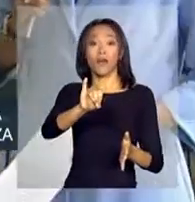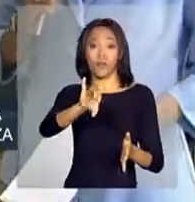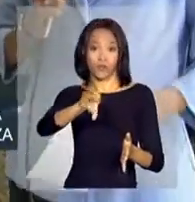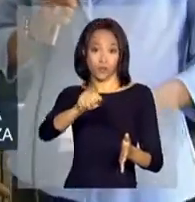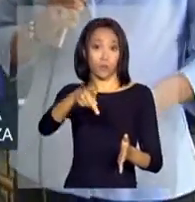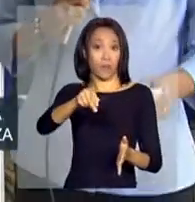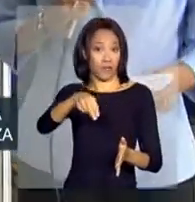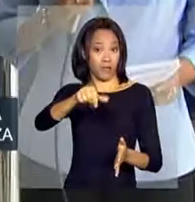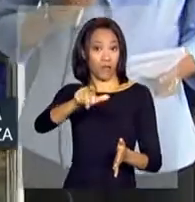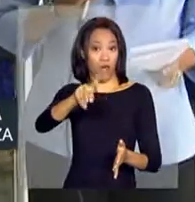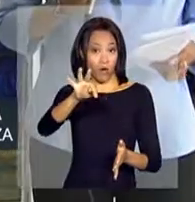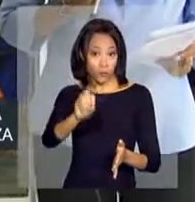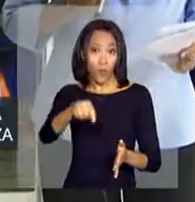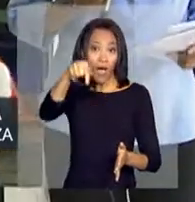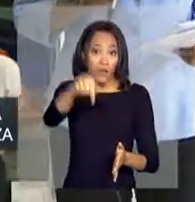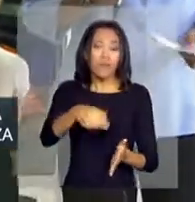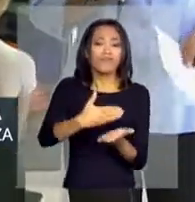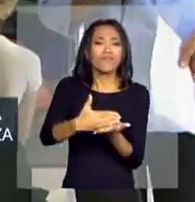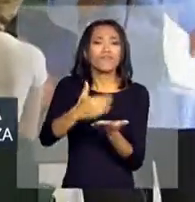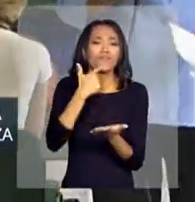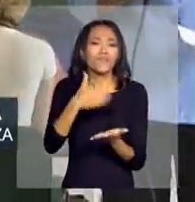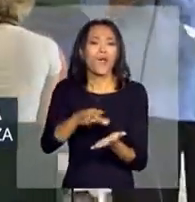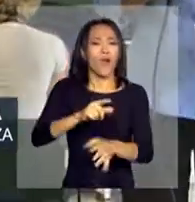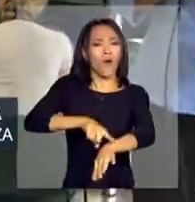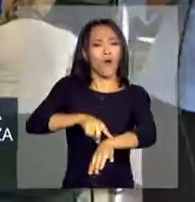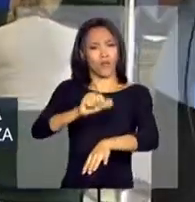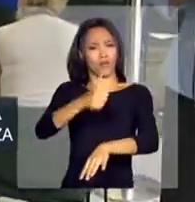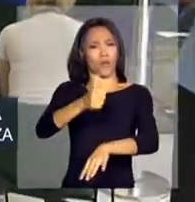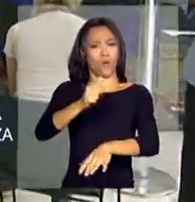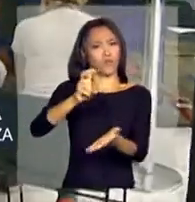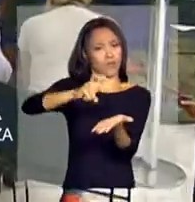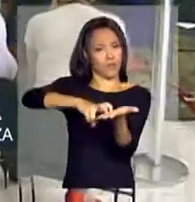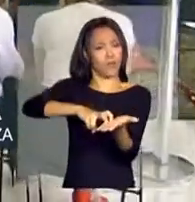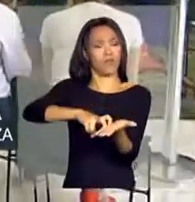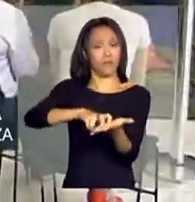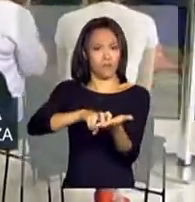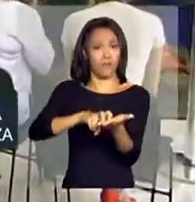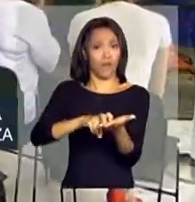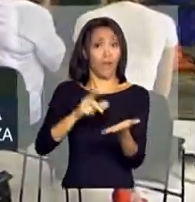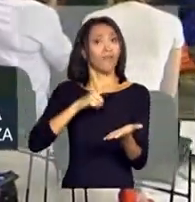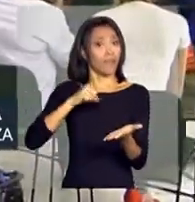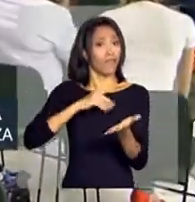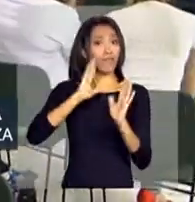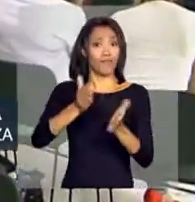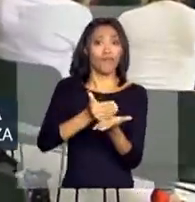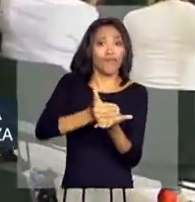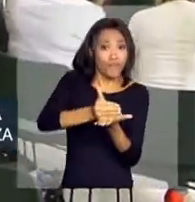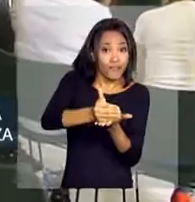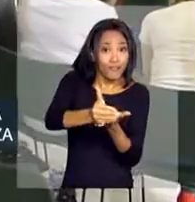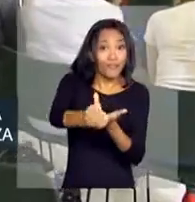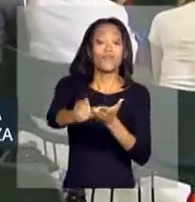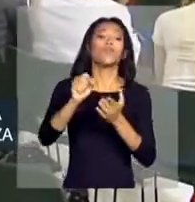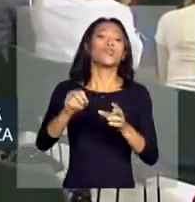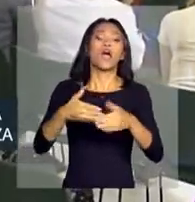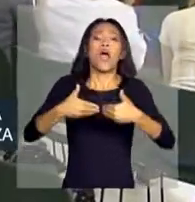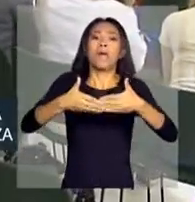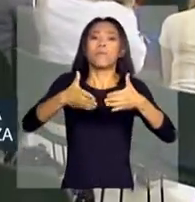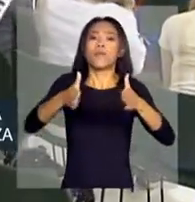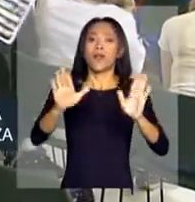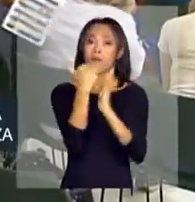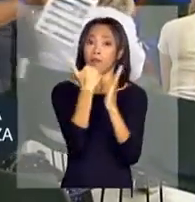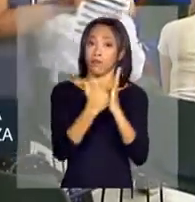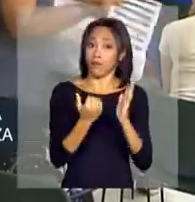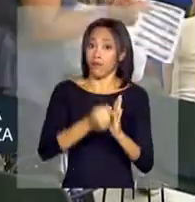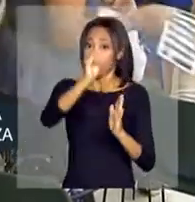Planalto, onde daqui a pouco, às 11 horas da manhã, tem início a cerimônia de ampliação do Plano